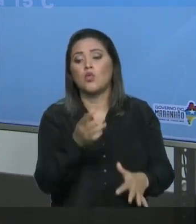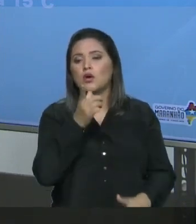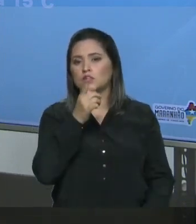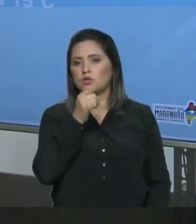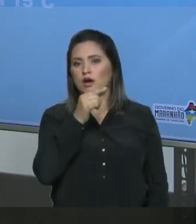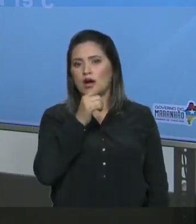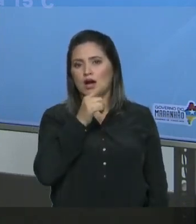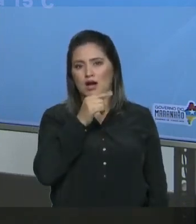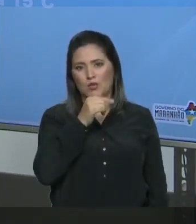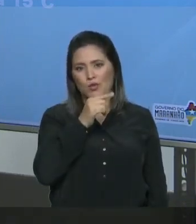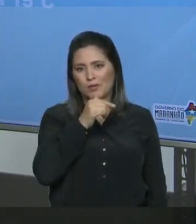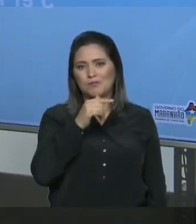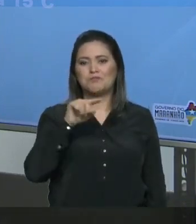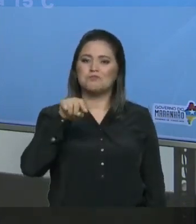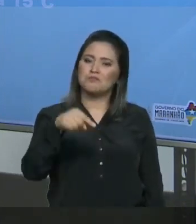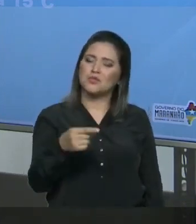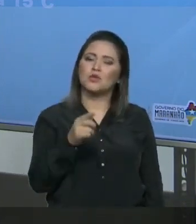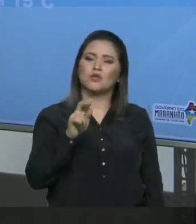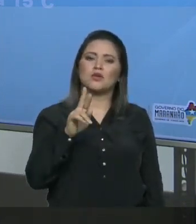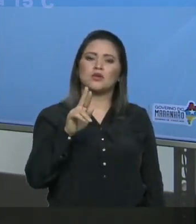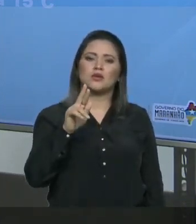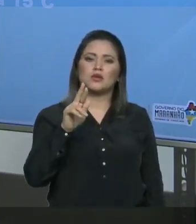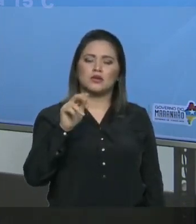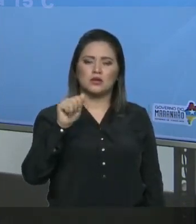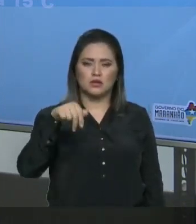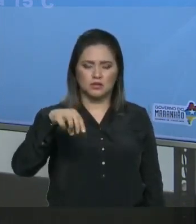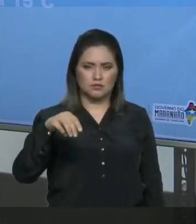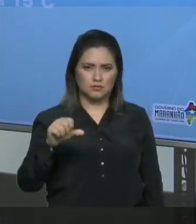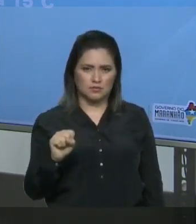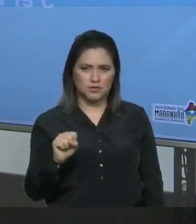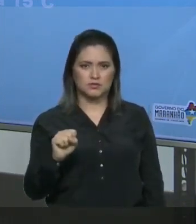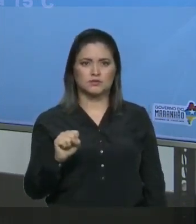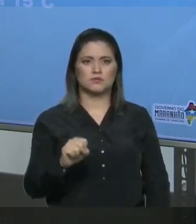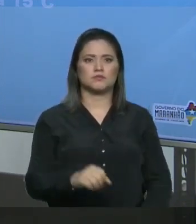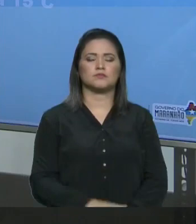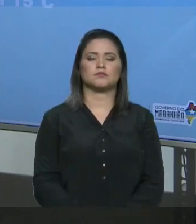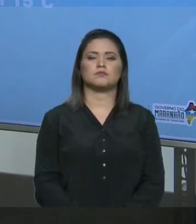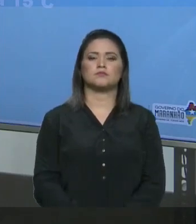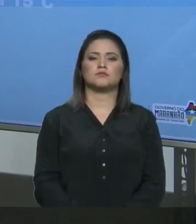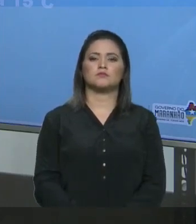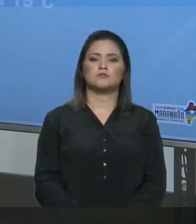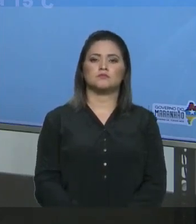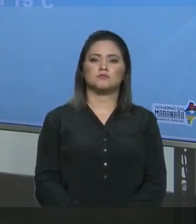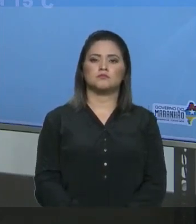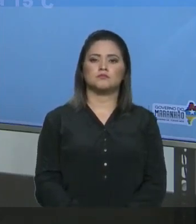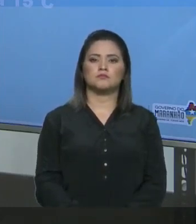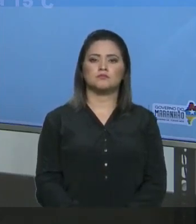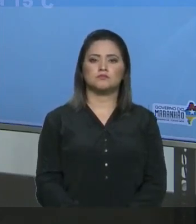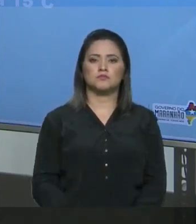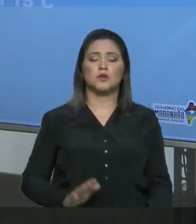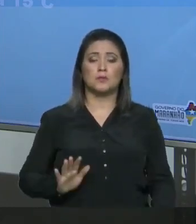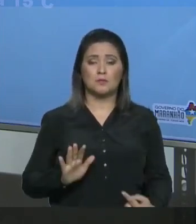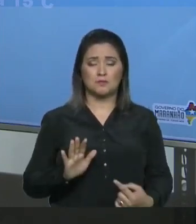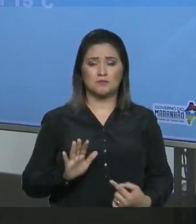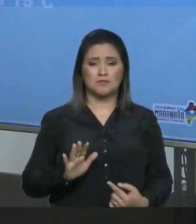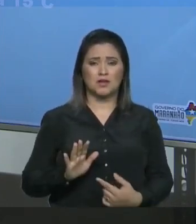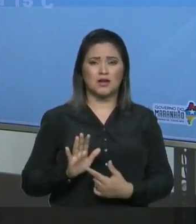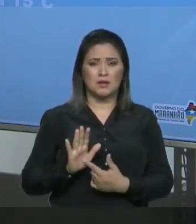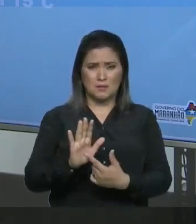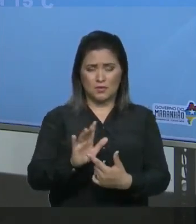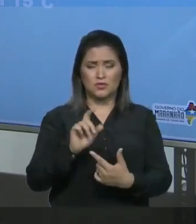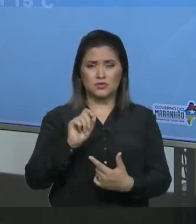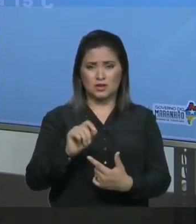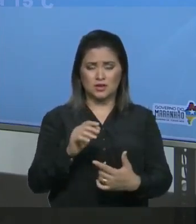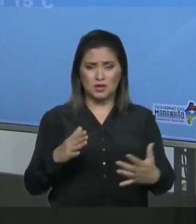1000 gramas de água A 15 graus Celsius Eu consigo dissolver no máximo 380 gramas de sal de cozinha